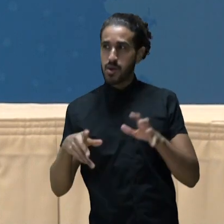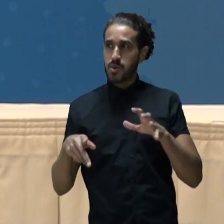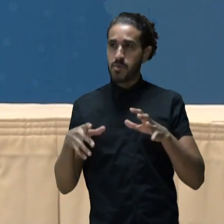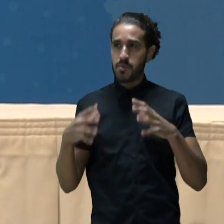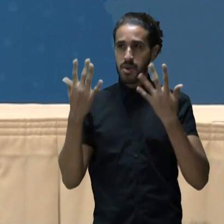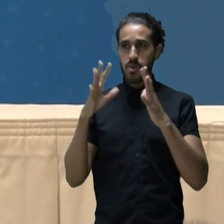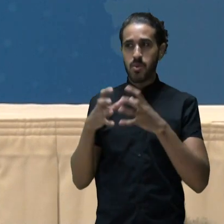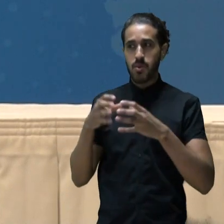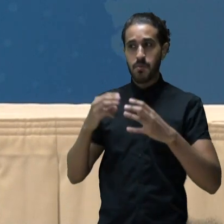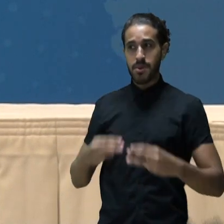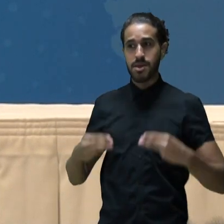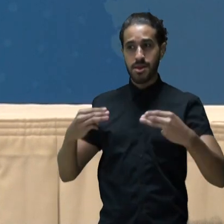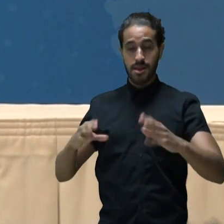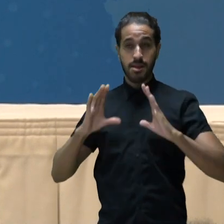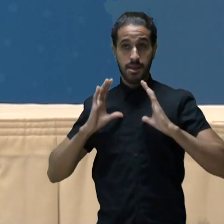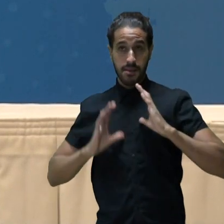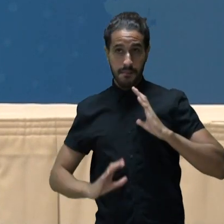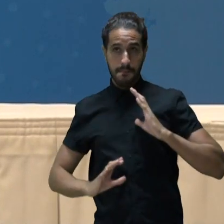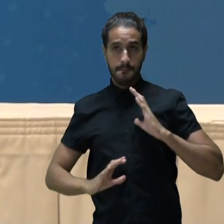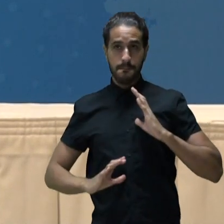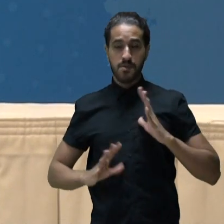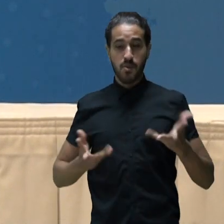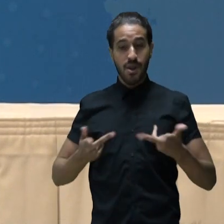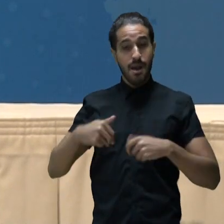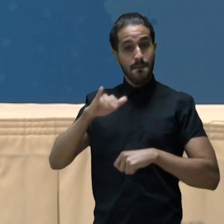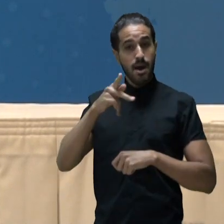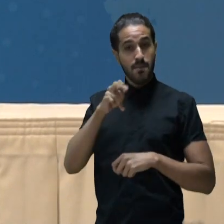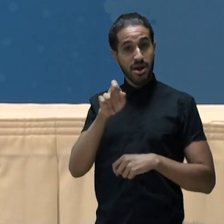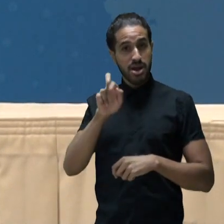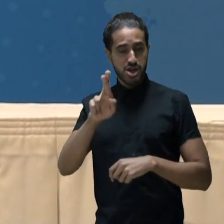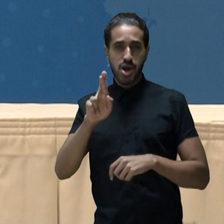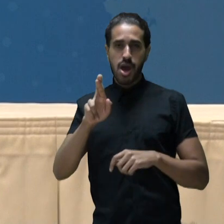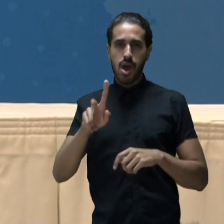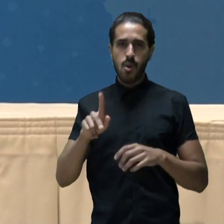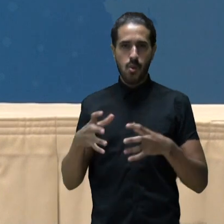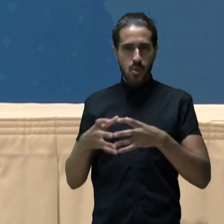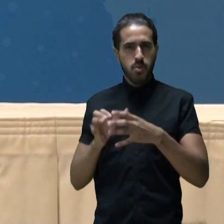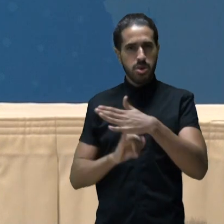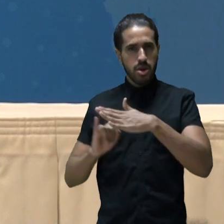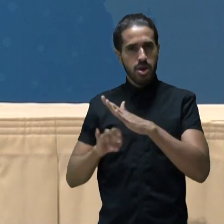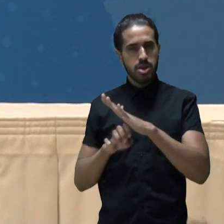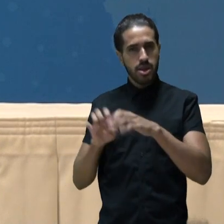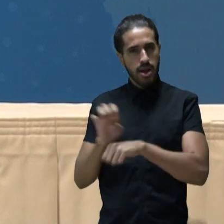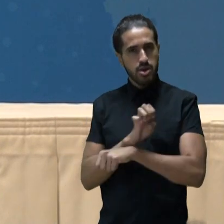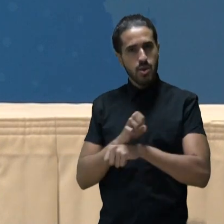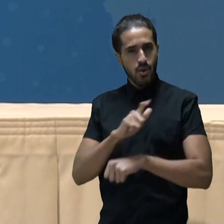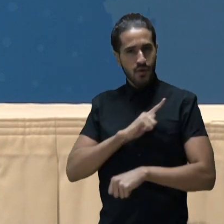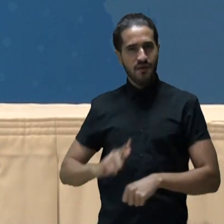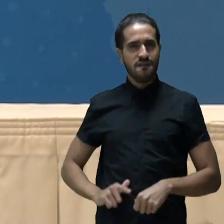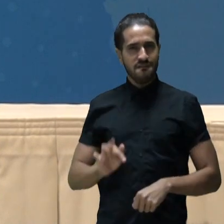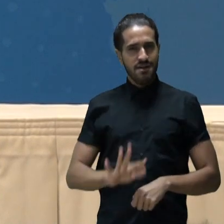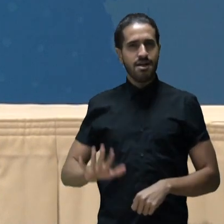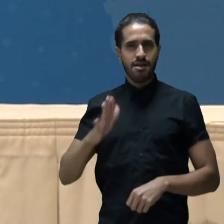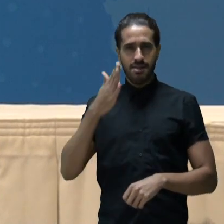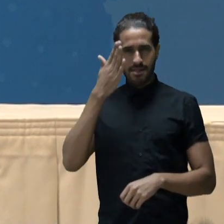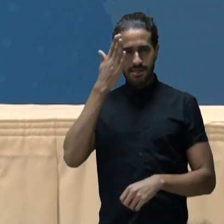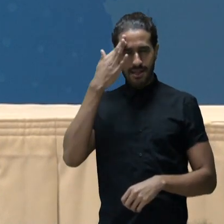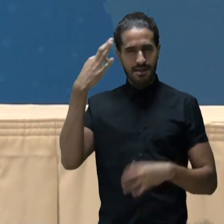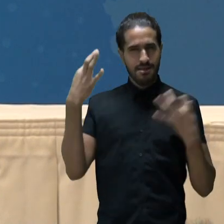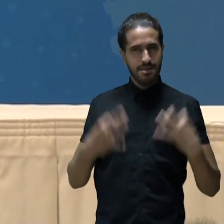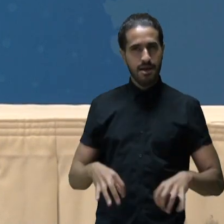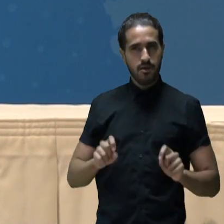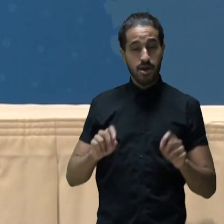à equipe do Ministério da Cidadania. O Qualifica Mais Progredir é uma agenda estratégica do governo federal e, com certeza, trará